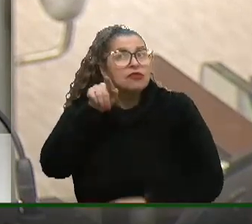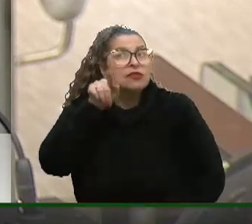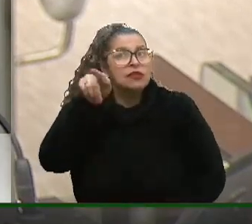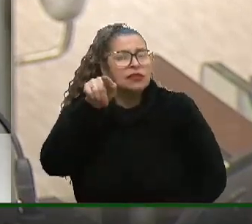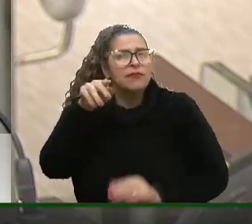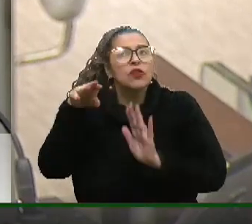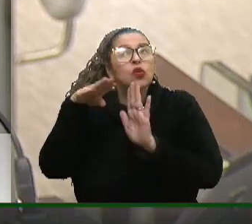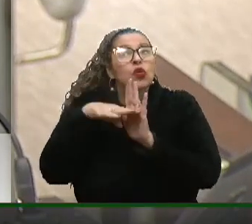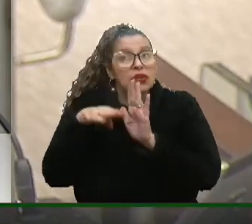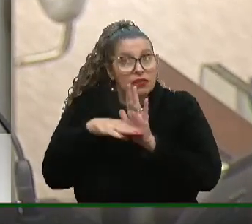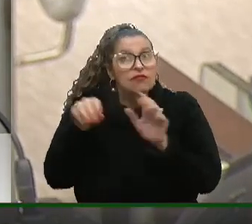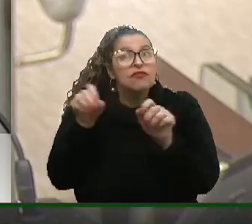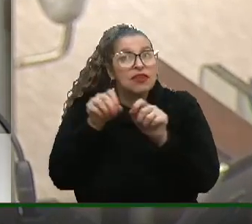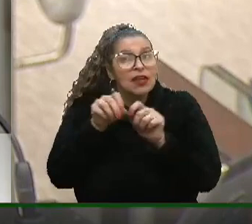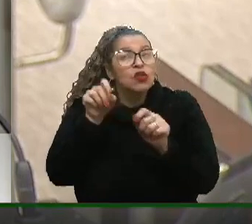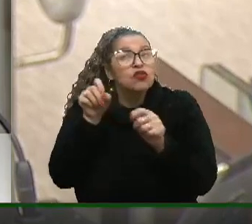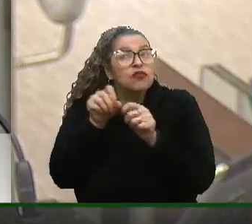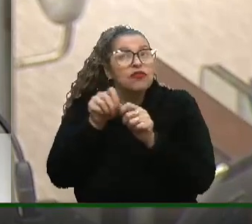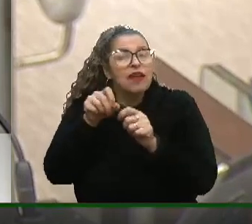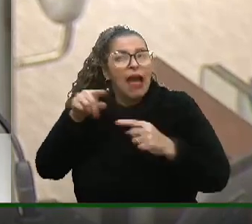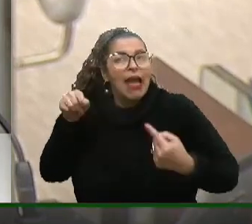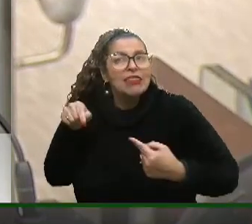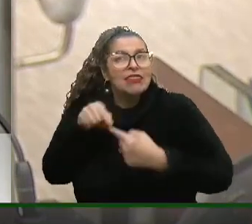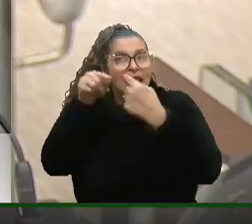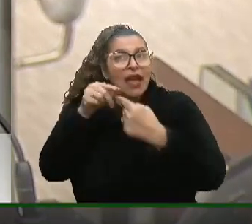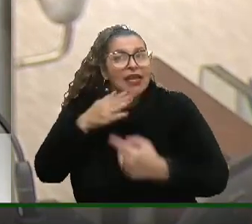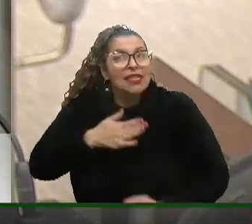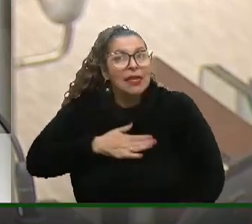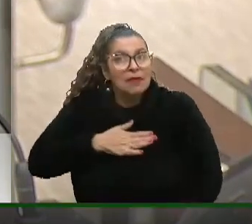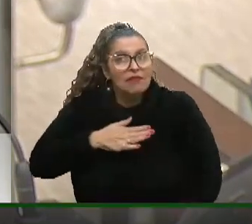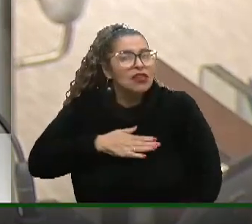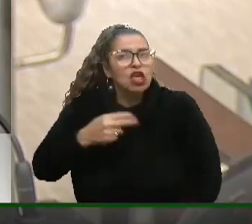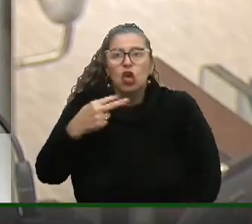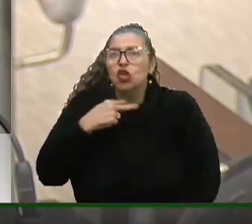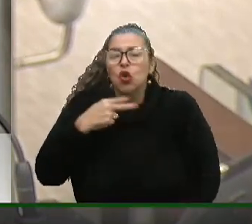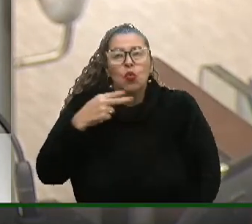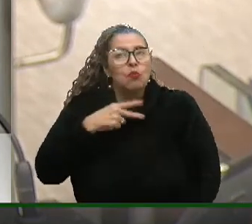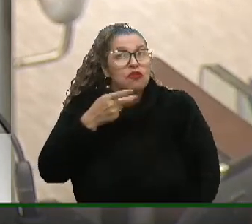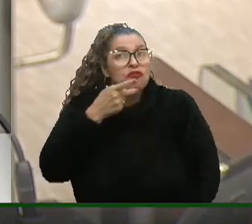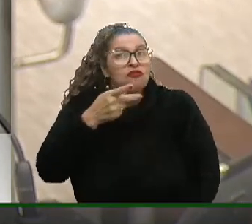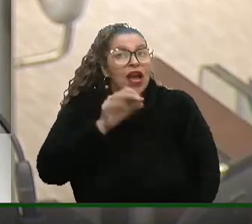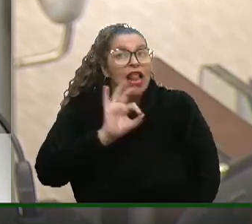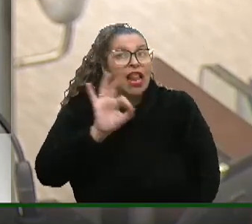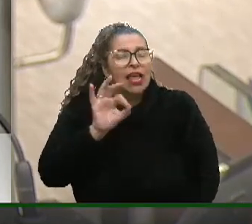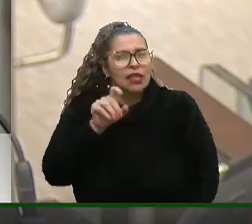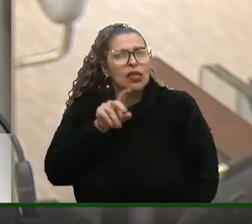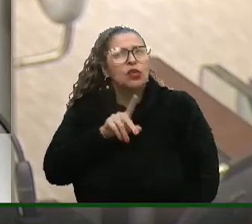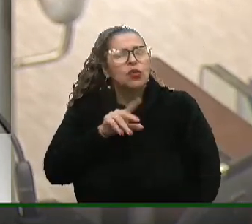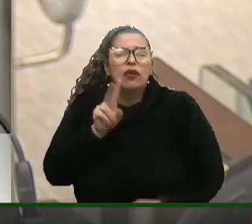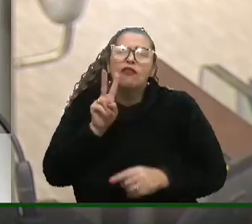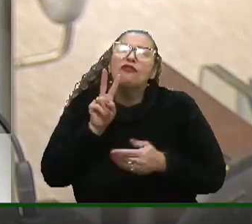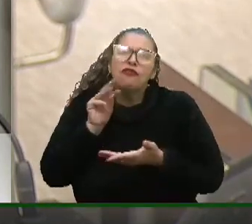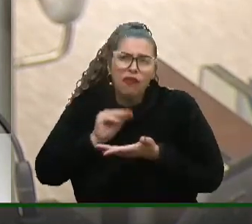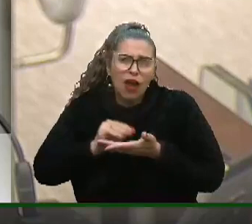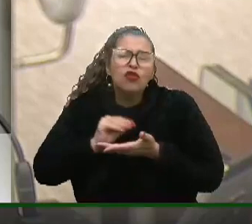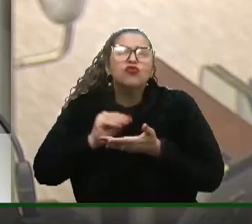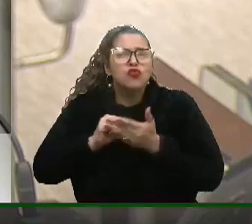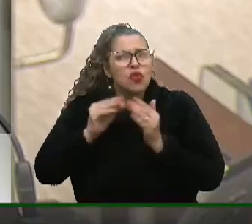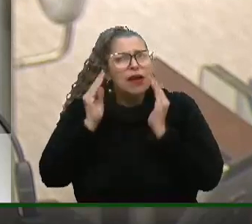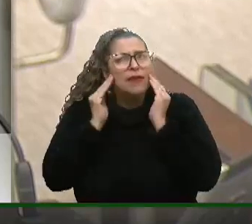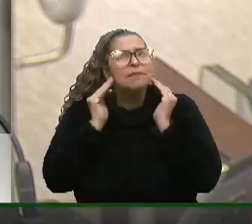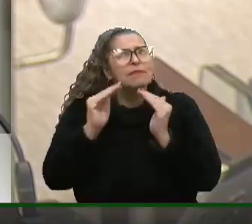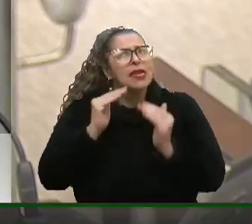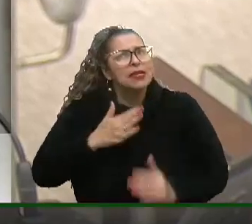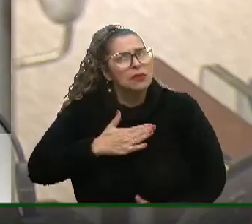classificar este ato de um ataque direto, sem que eu pudesse me defender, como um descuido por parte do deputado.